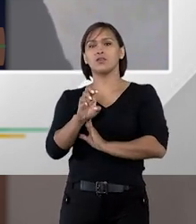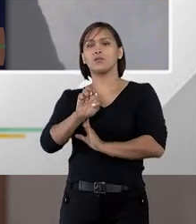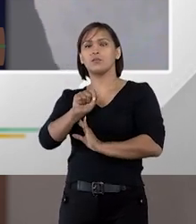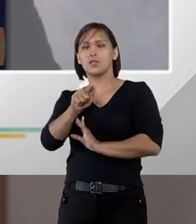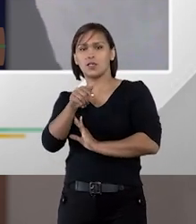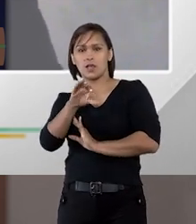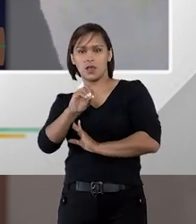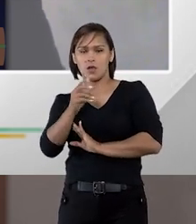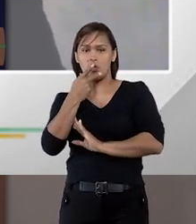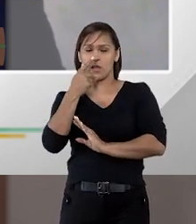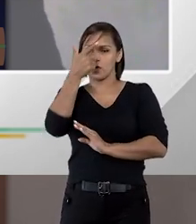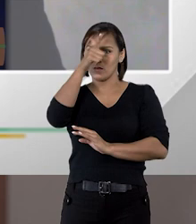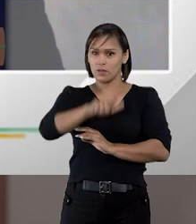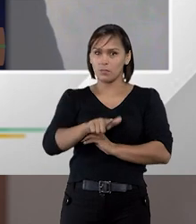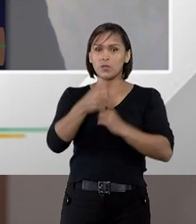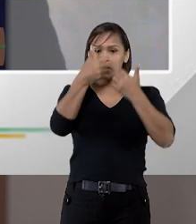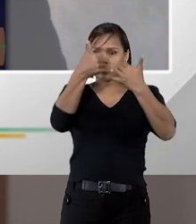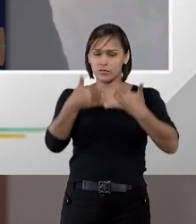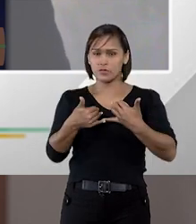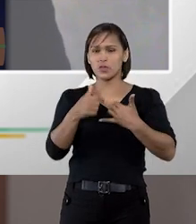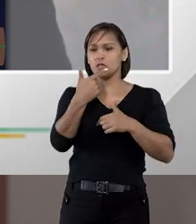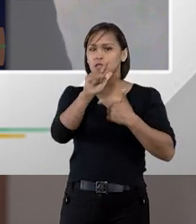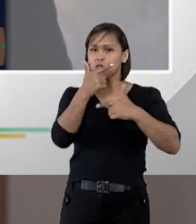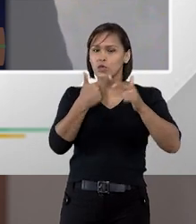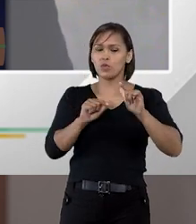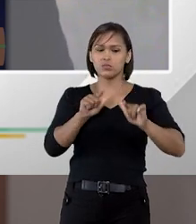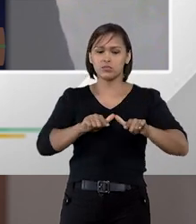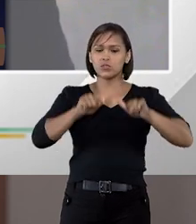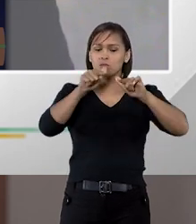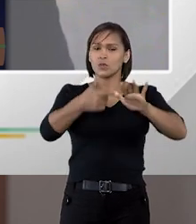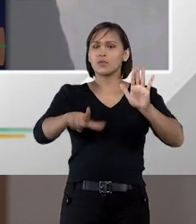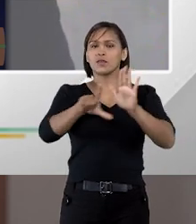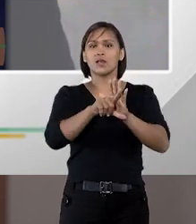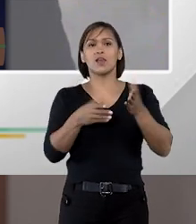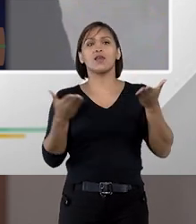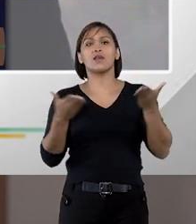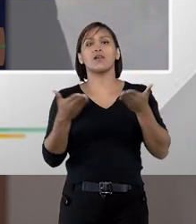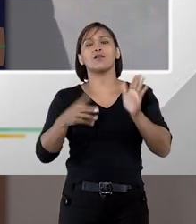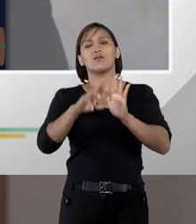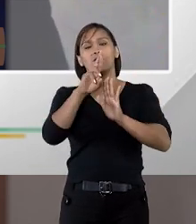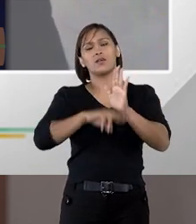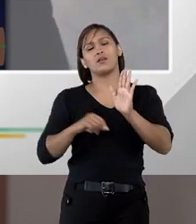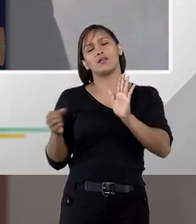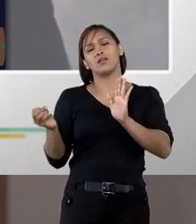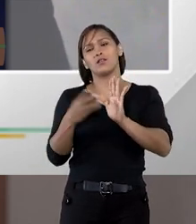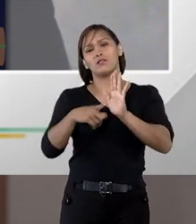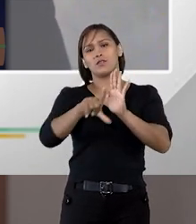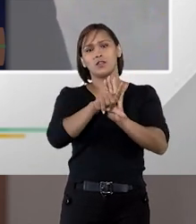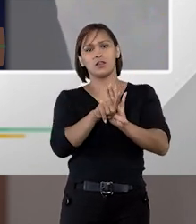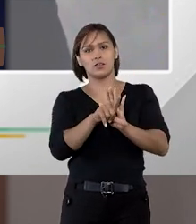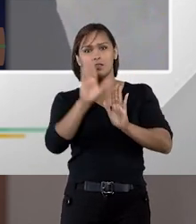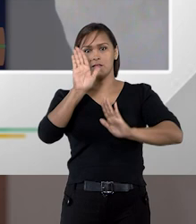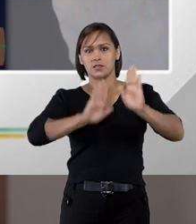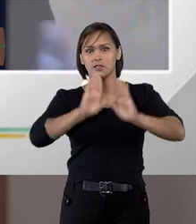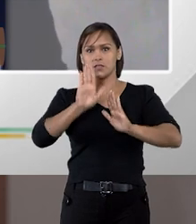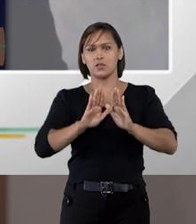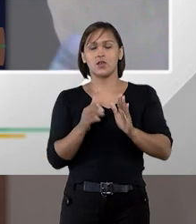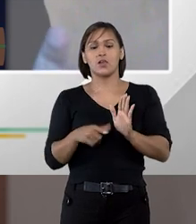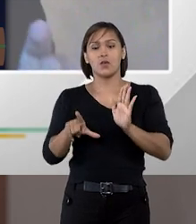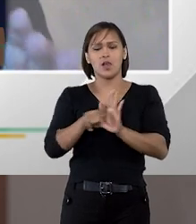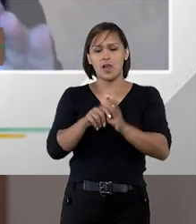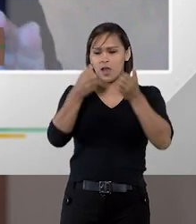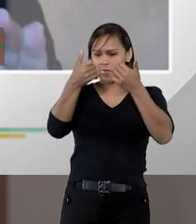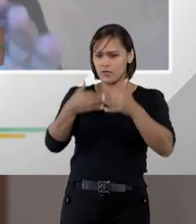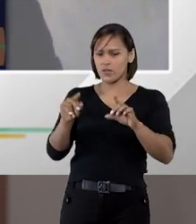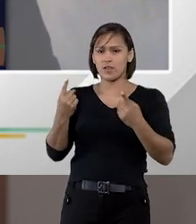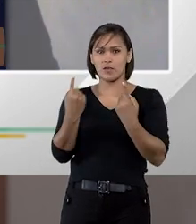e essa tendência eu repito foi colocada em outros diplomas legais e agora incorporada como regra na nova lei de licitações quando veio a lei